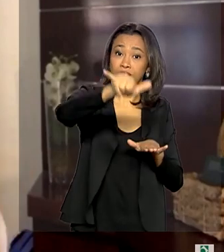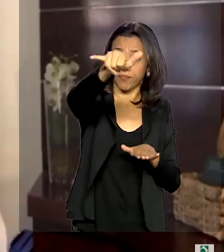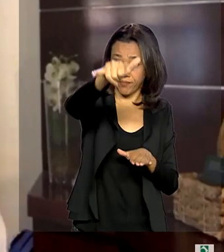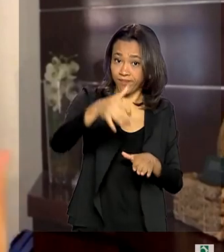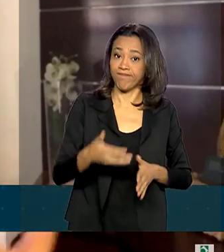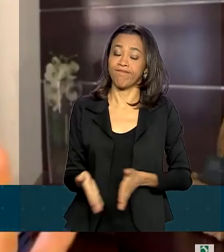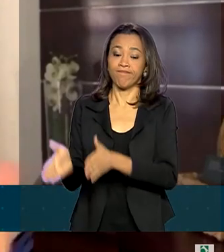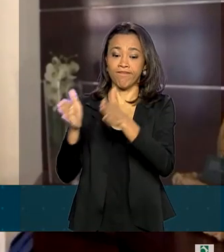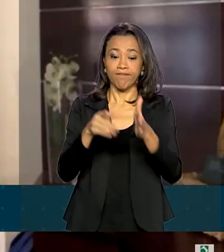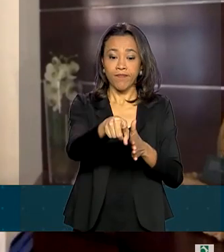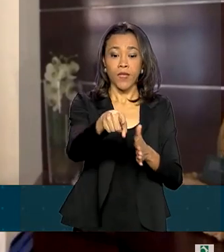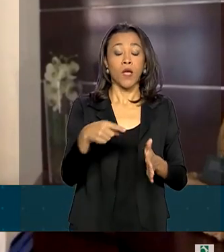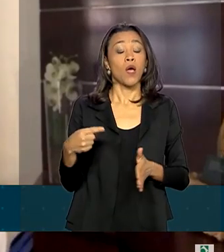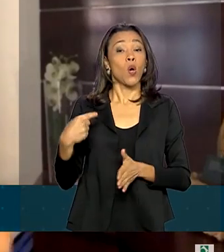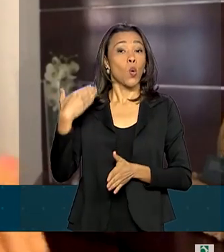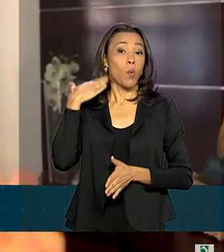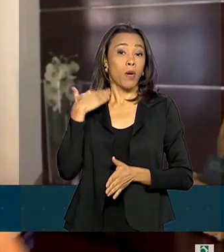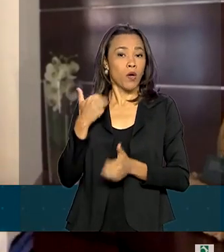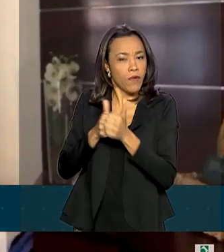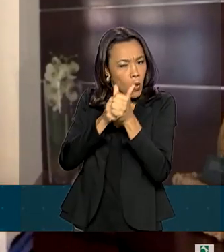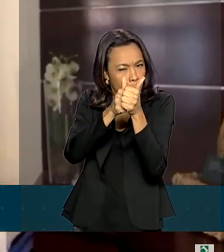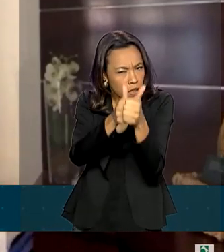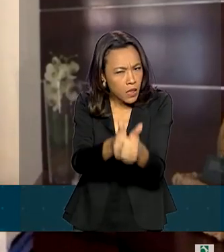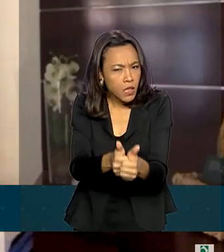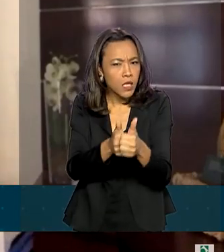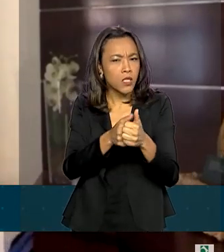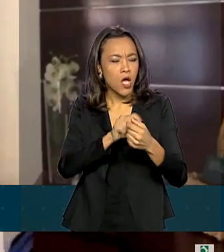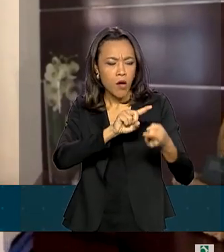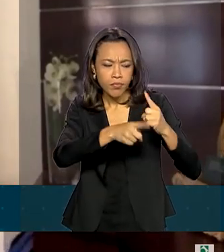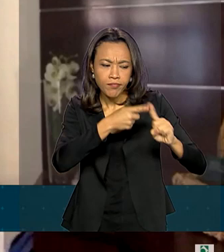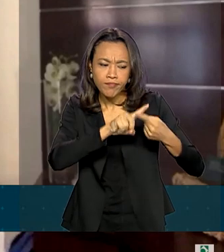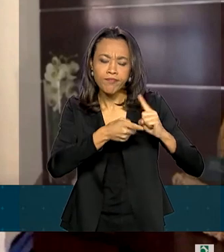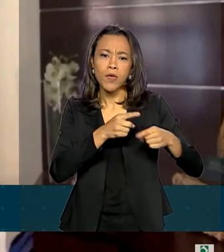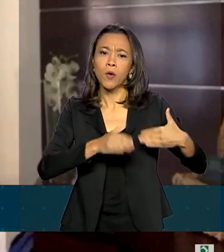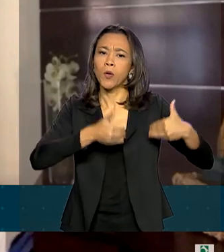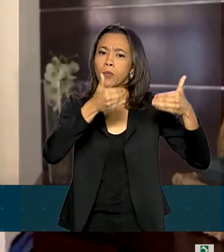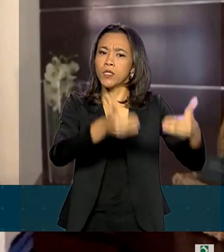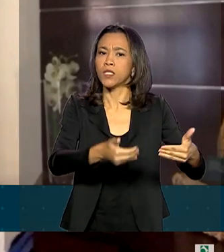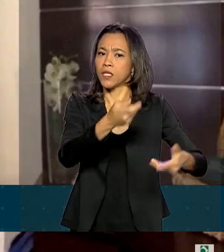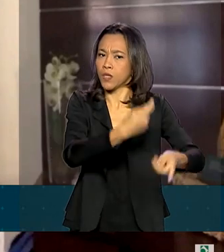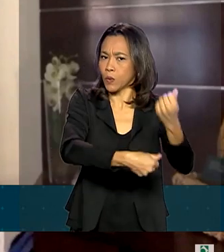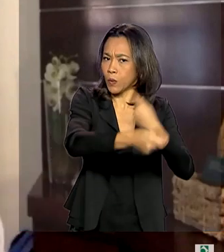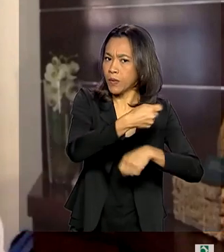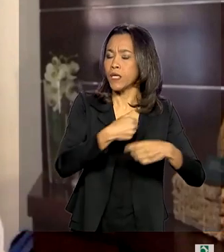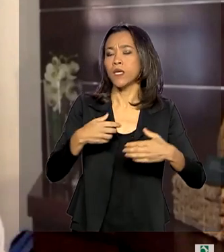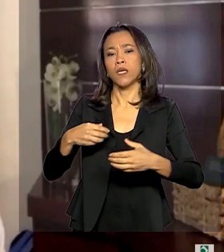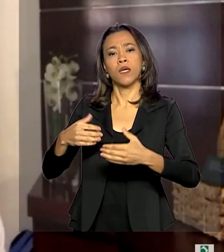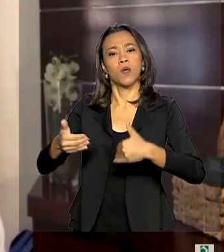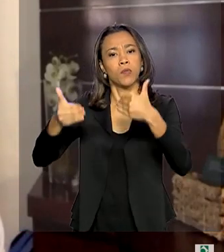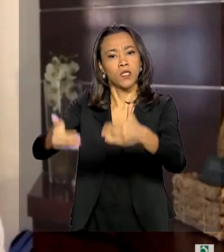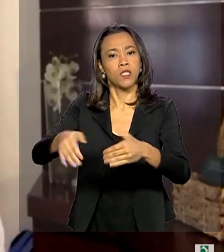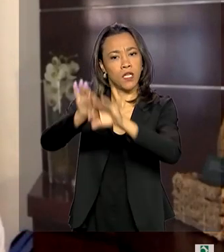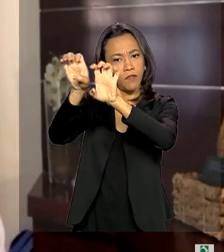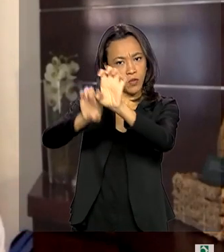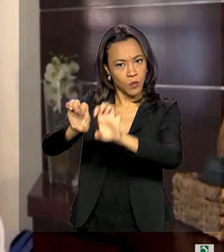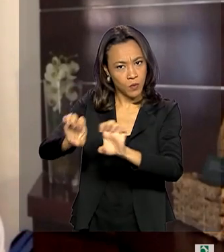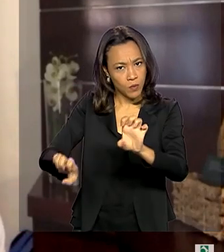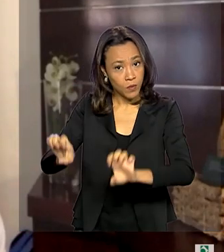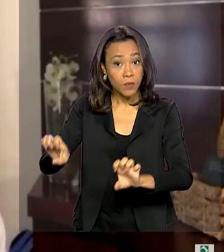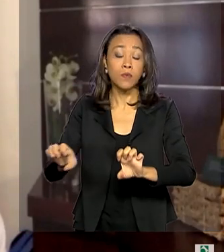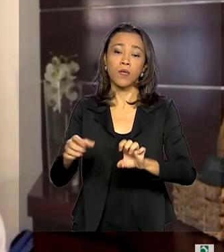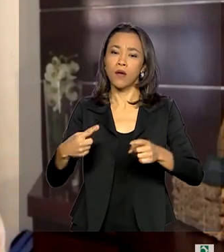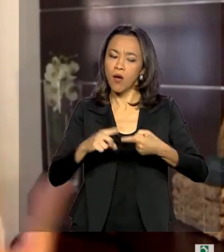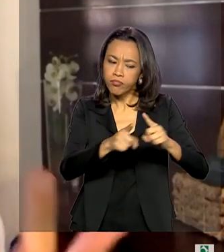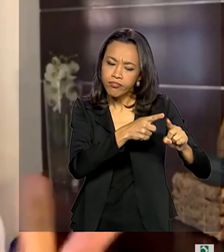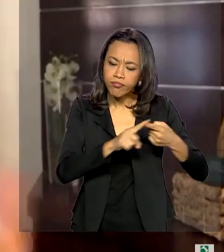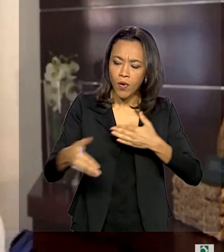acompanhando e monitorando com o Ministério da Infraestrutura, com o Ministério da Economia, a Secretaria de Produtividade e Competitividade, mais especialmente,